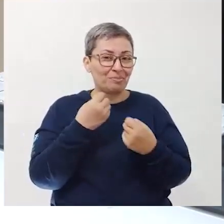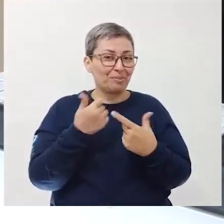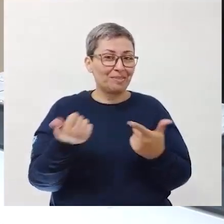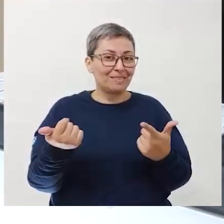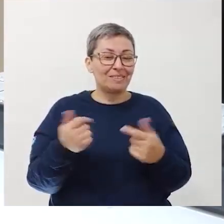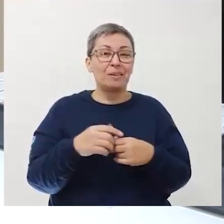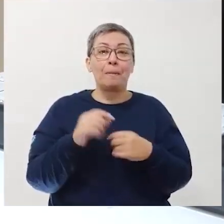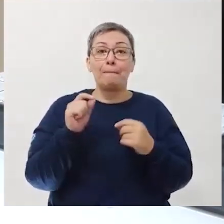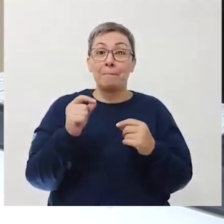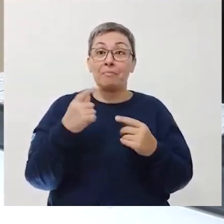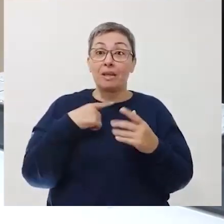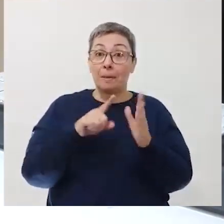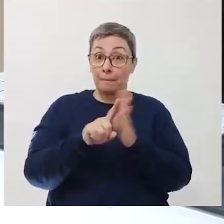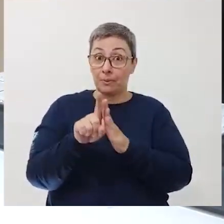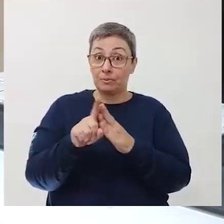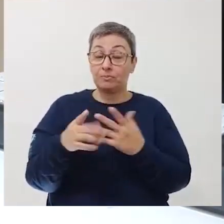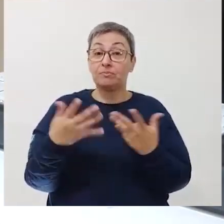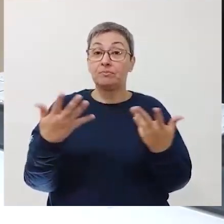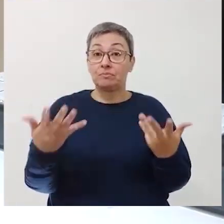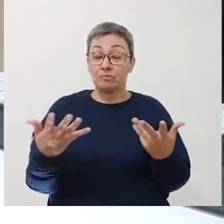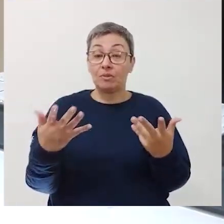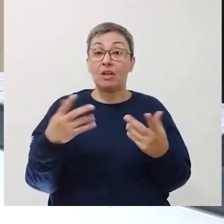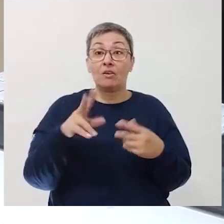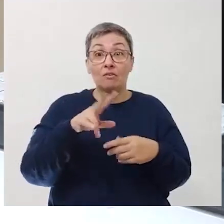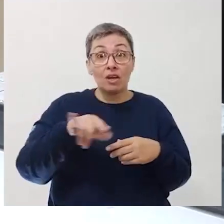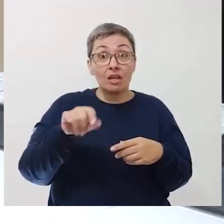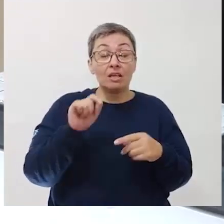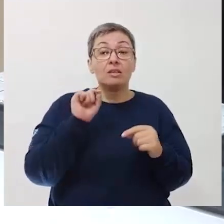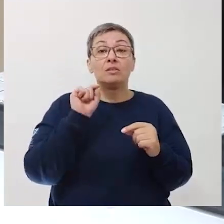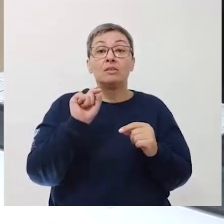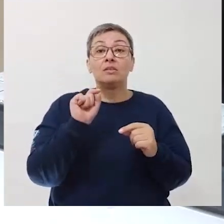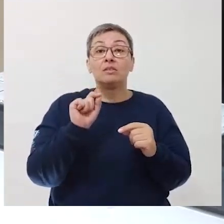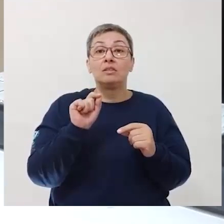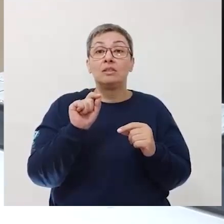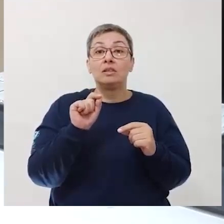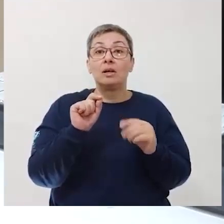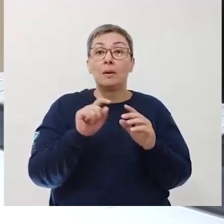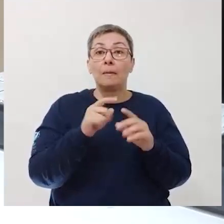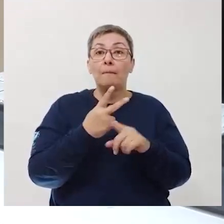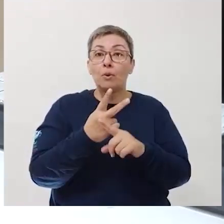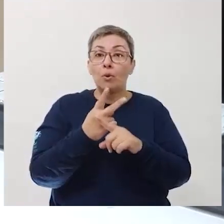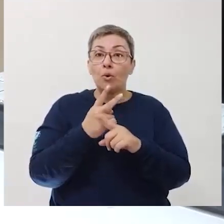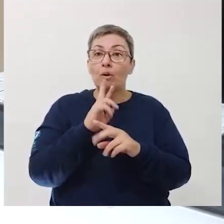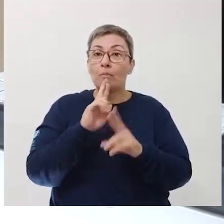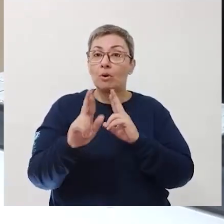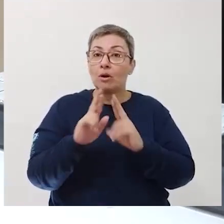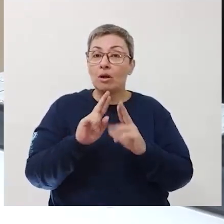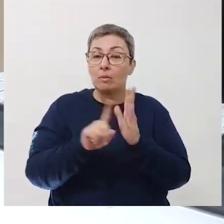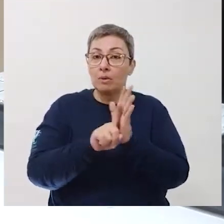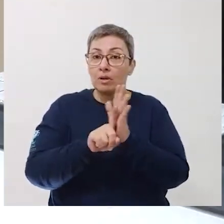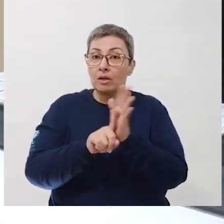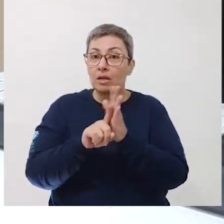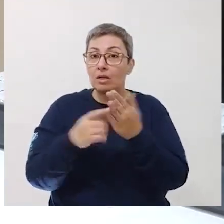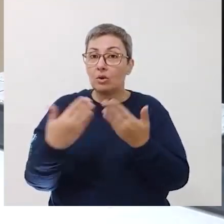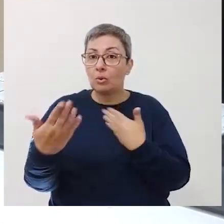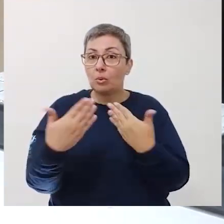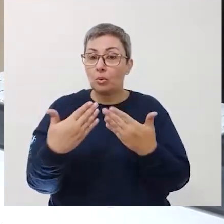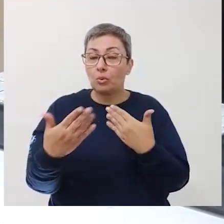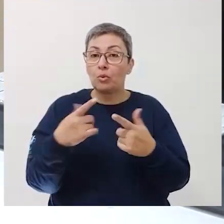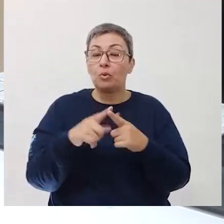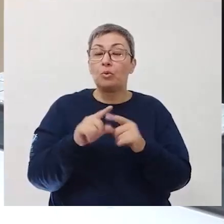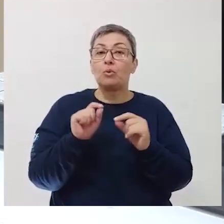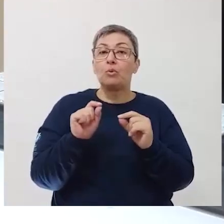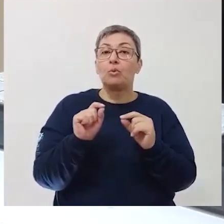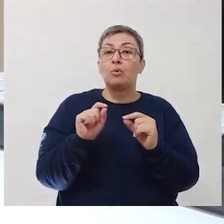da pergunta. Mas tudo bem. São essas as perguntas. Você vai... Procure responder, procure pesquisar,